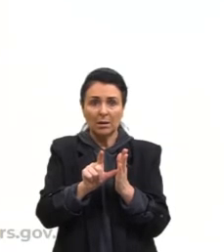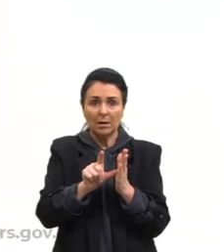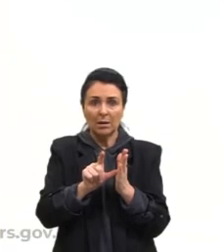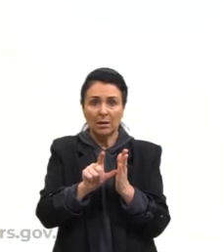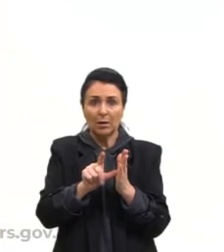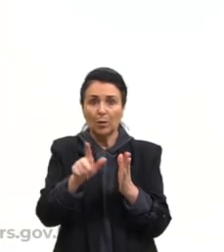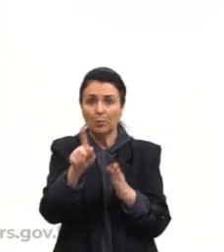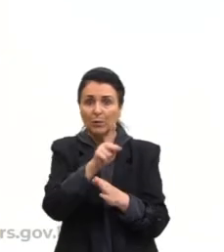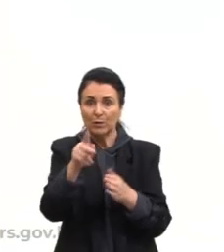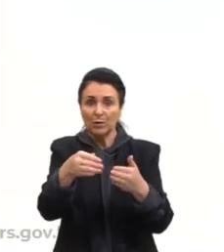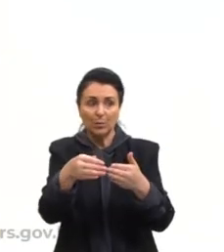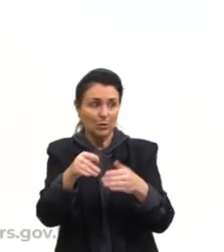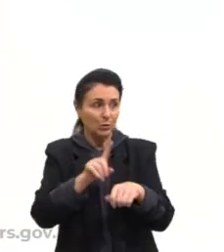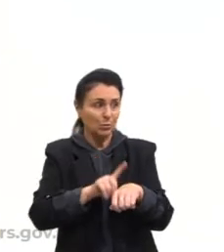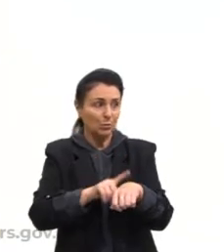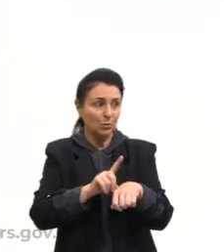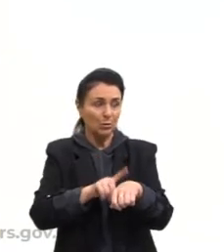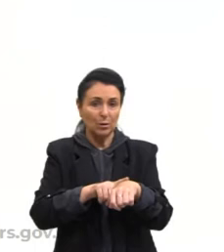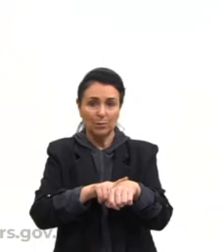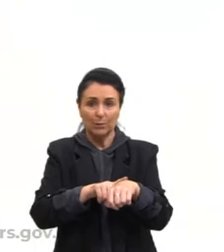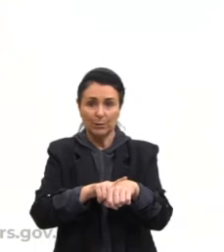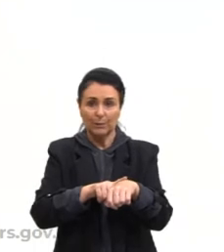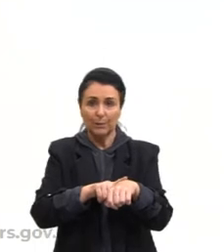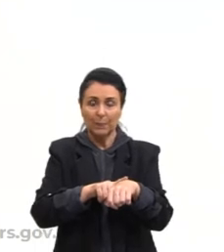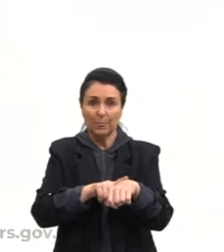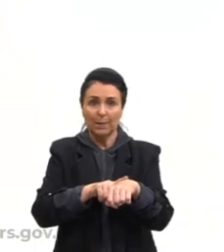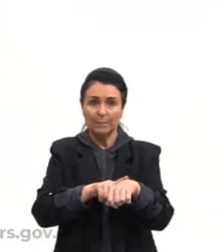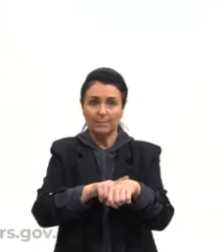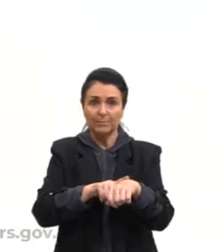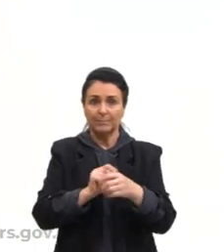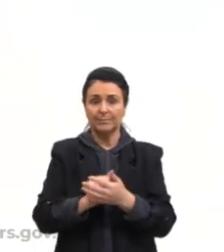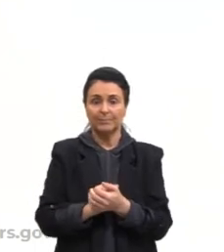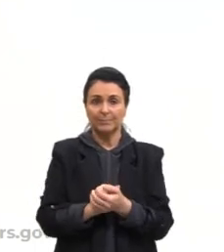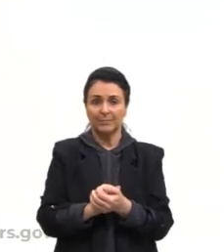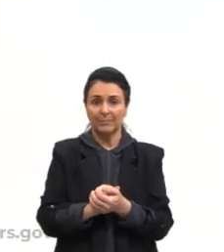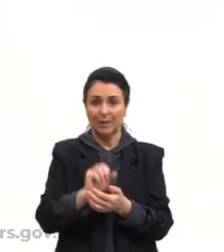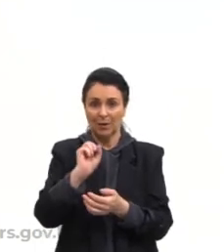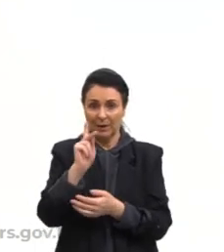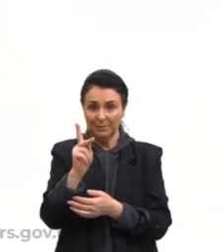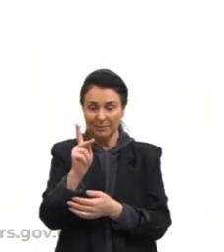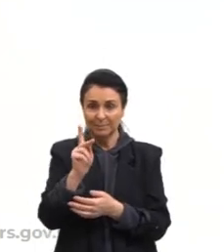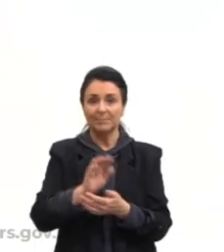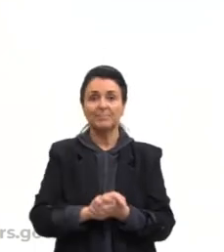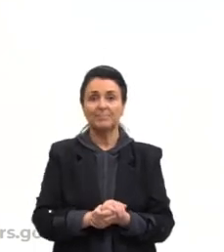indicação, mas para mim não me alastrar. Mas seria isso. Ok, pessoal?